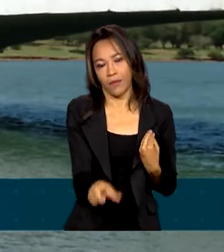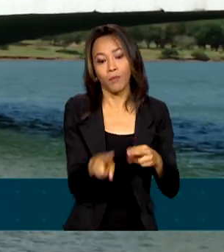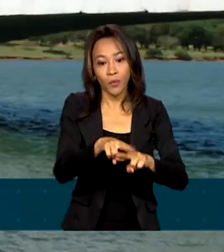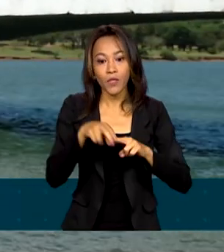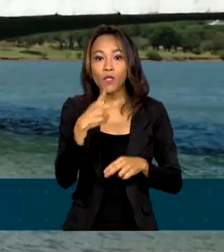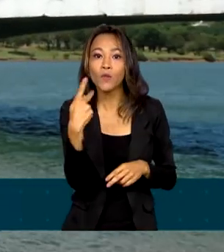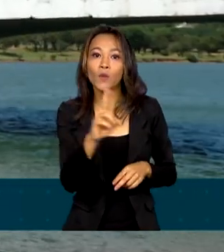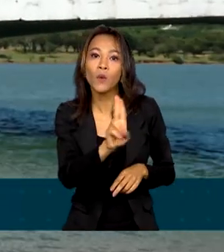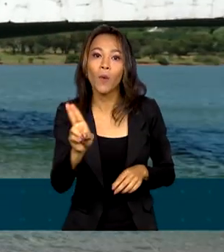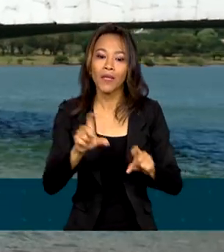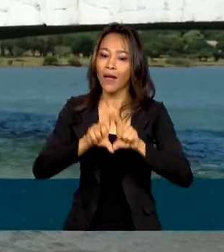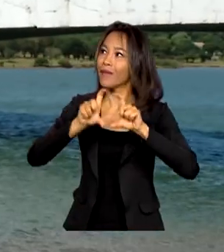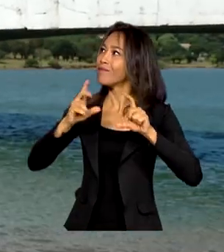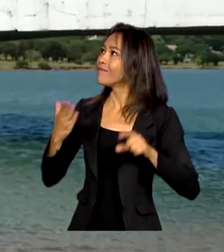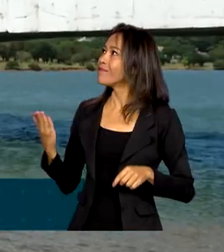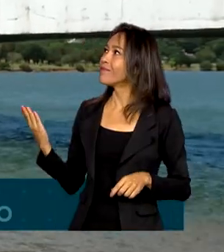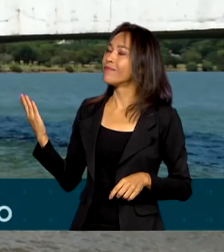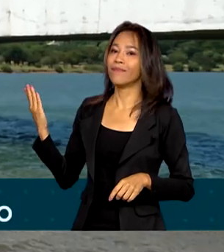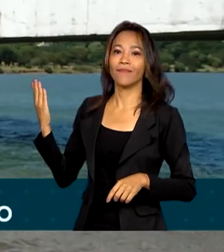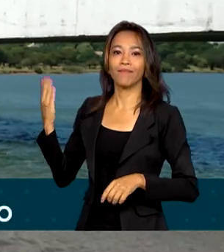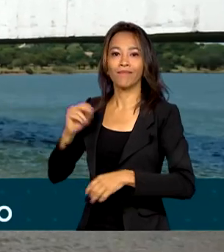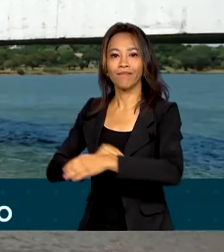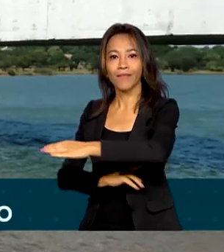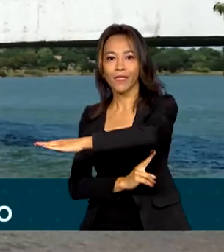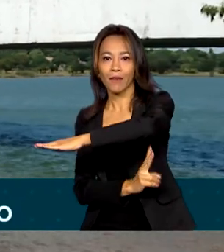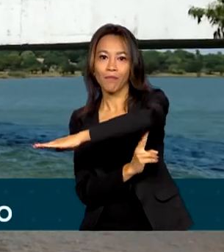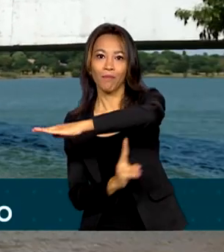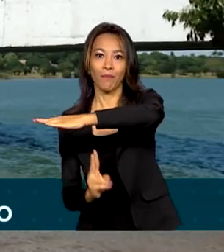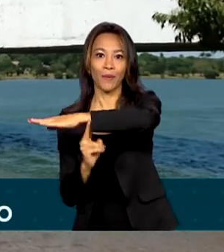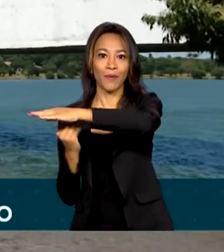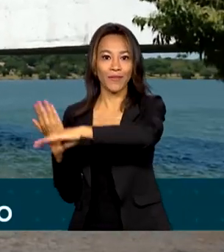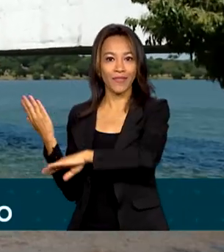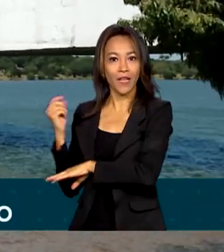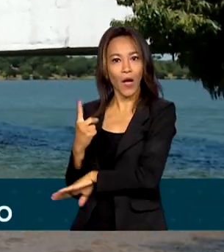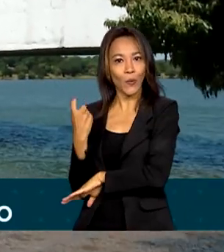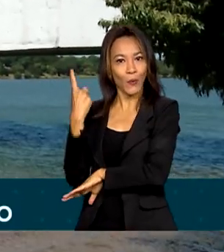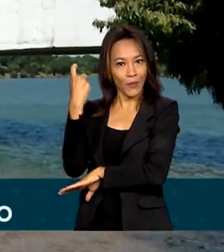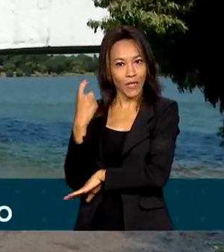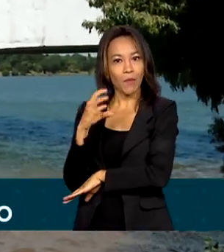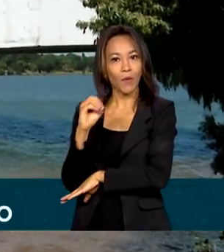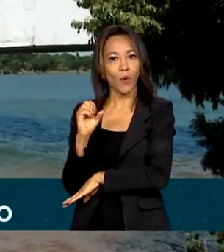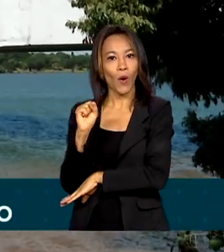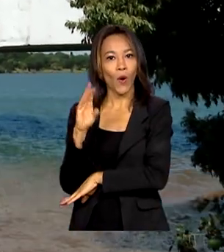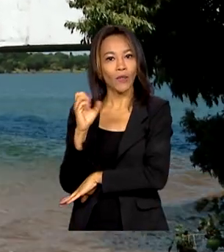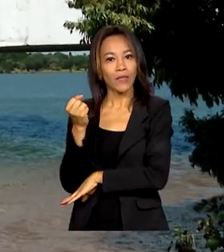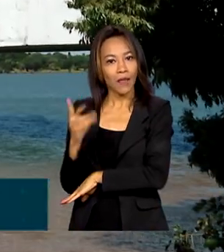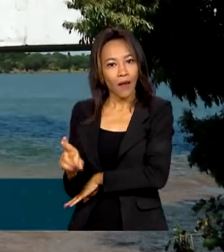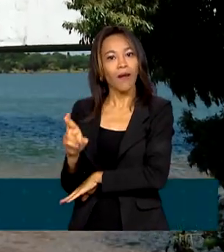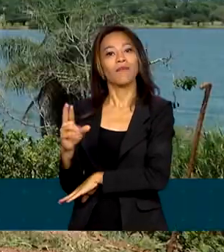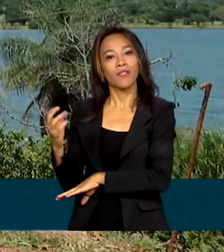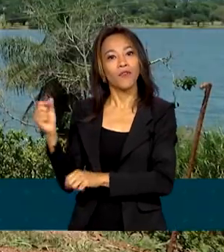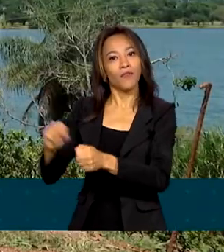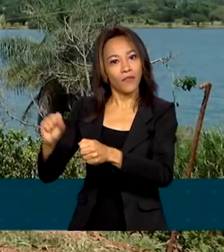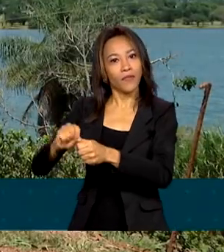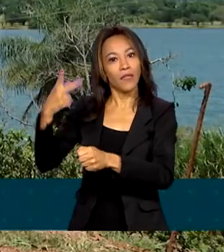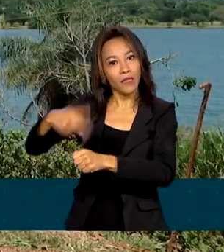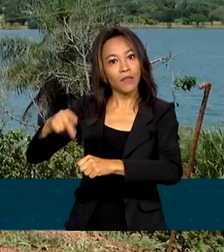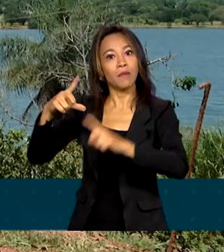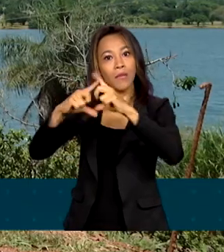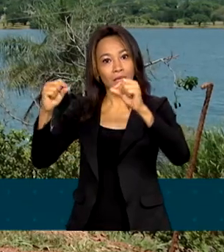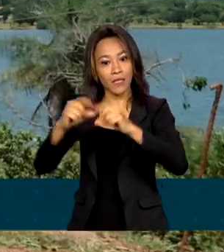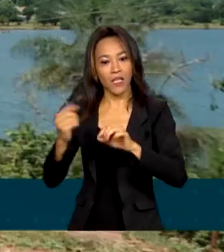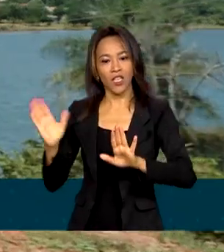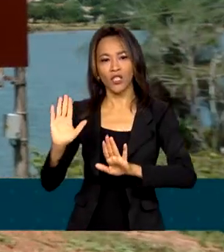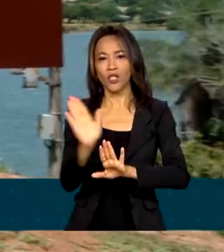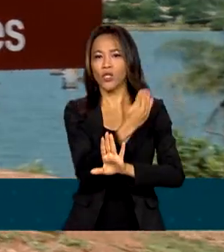nome agora está estampado em uma obra de Oscar Niemeyer, a única ponte projetada pelo arquiteto em Brasília. Ela deixou de ser